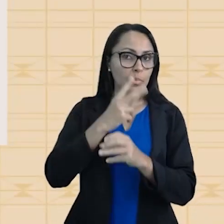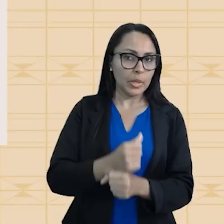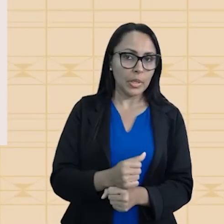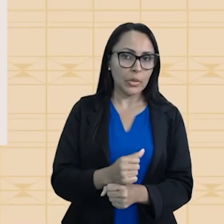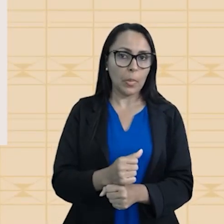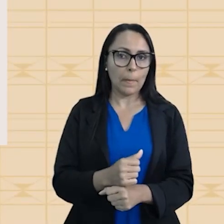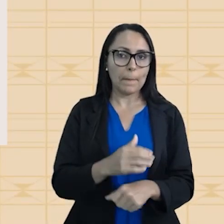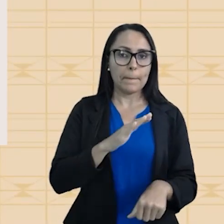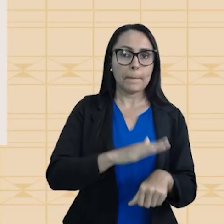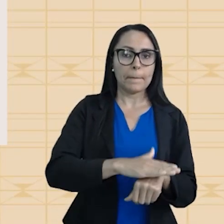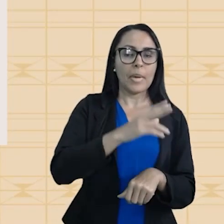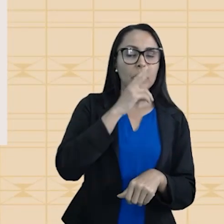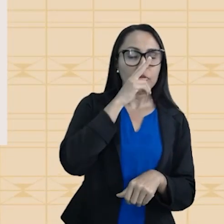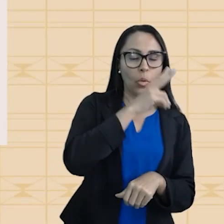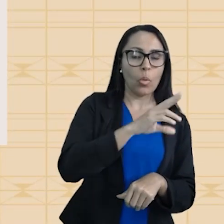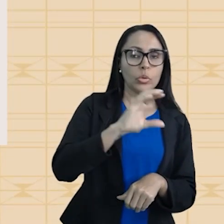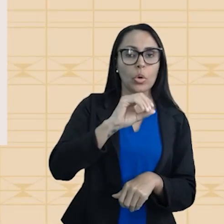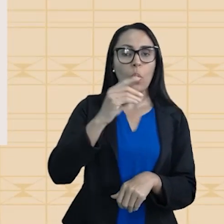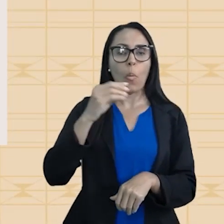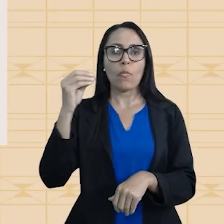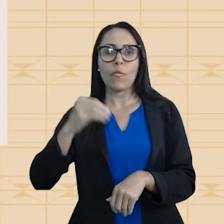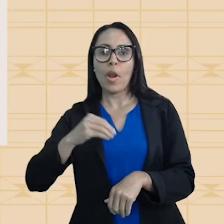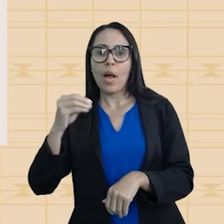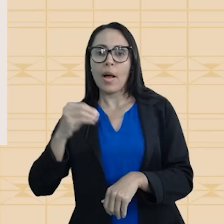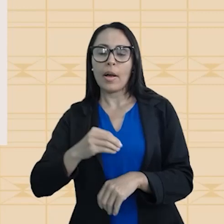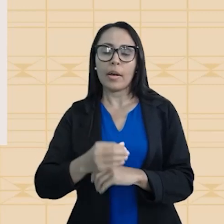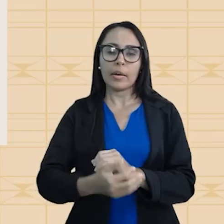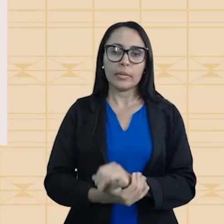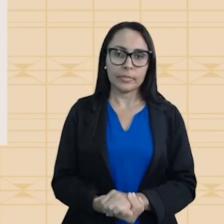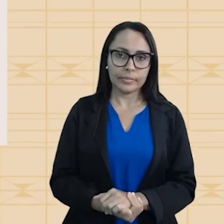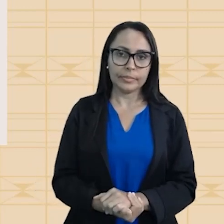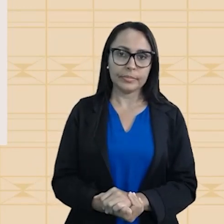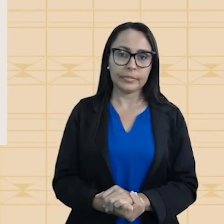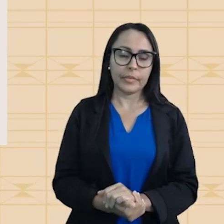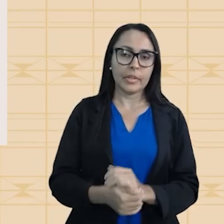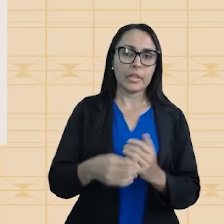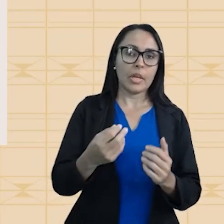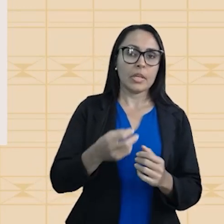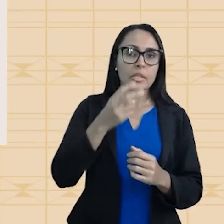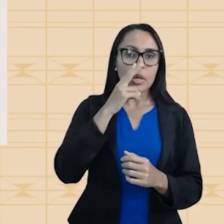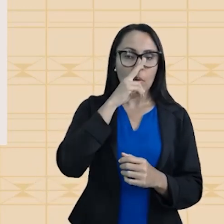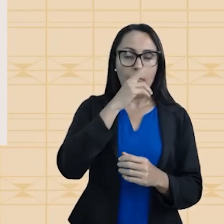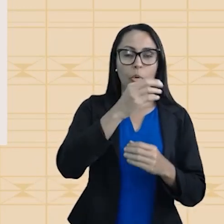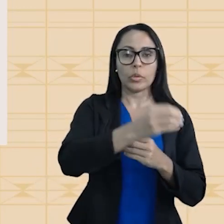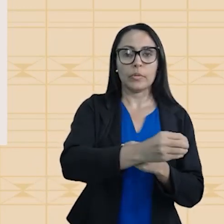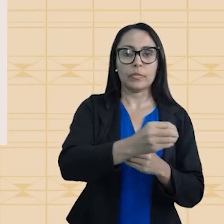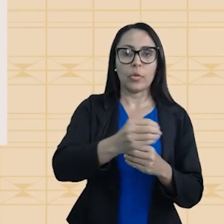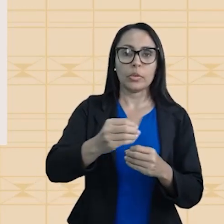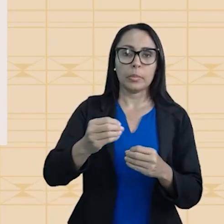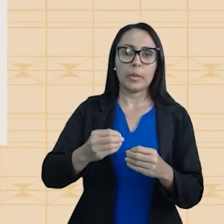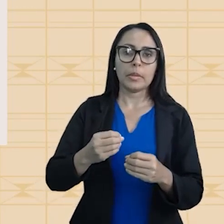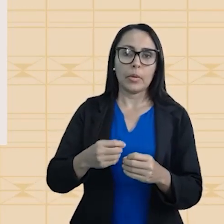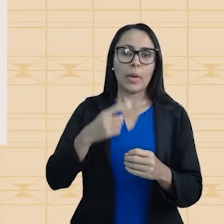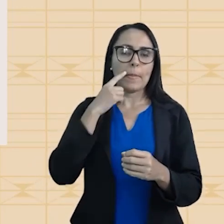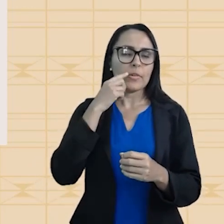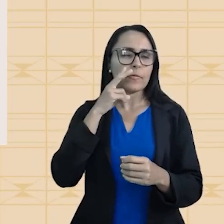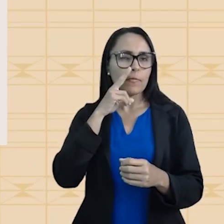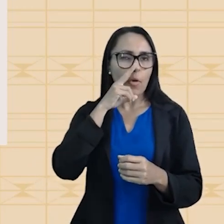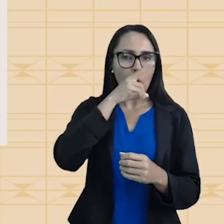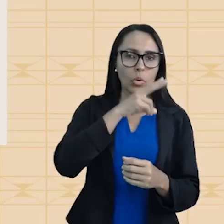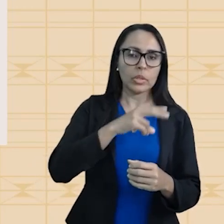mais fortes ou mais fracas. Se uma força intermolecular, ela é mais forte,